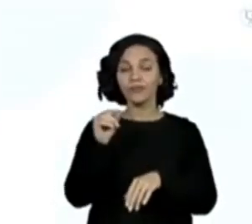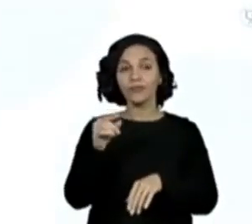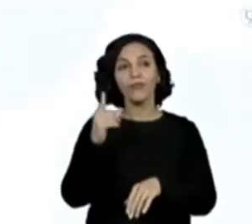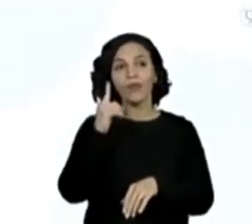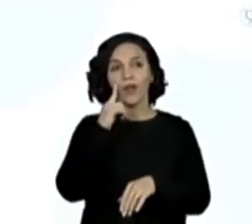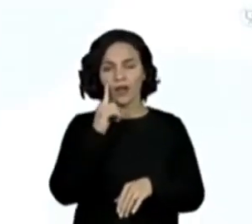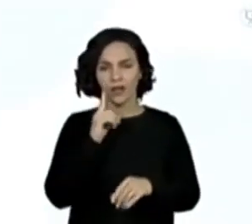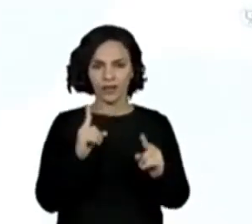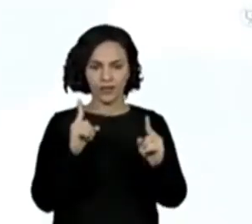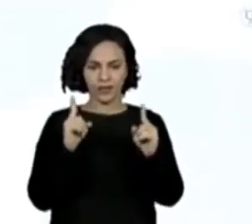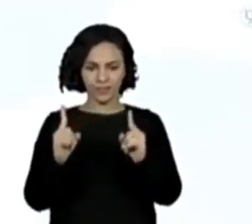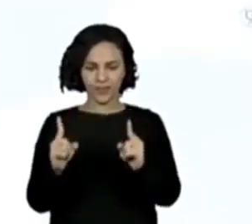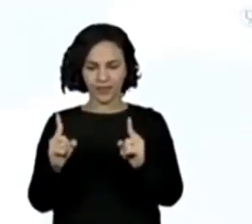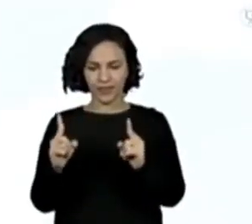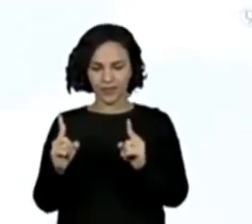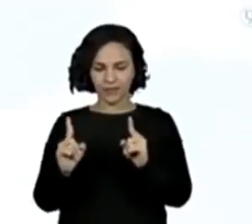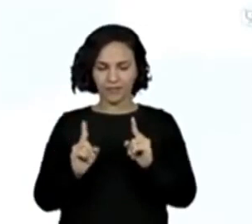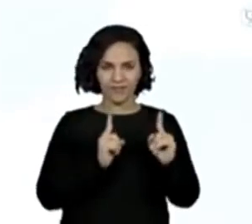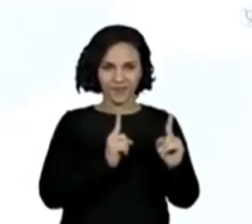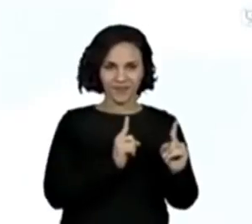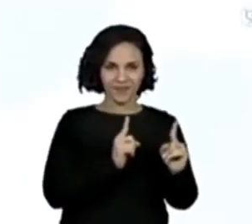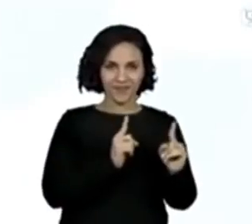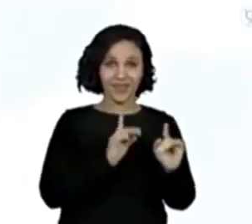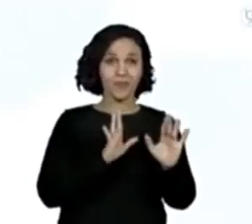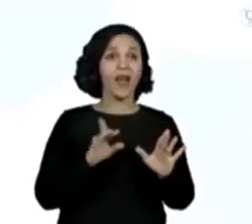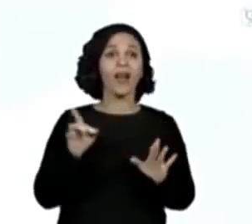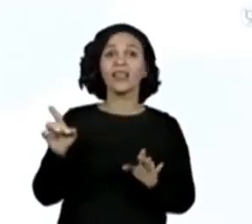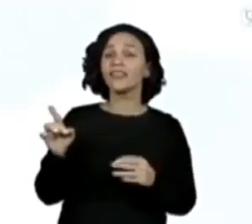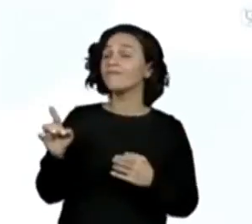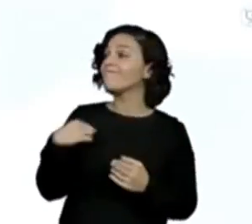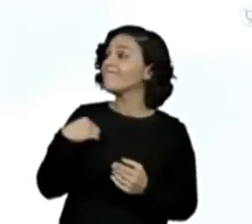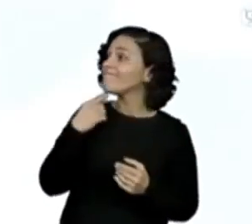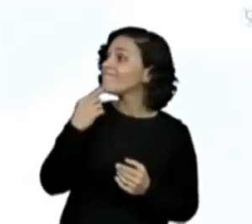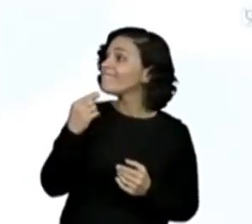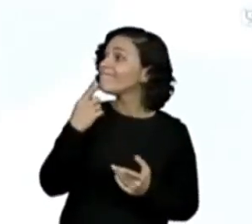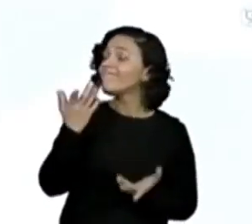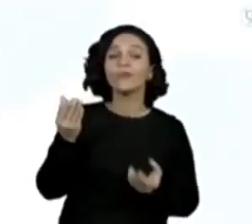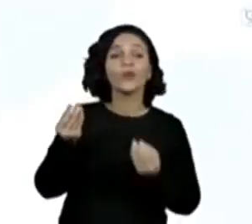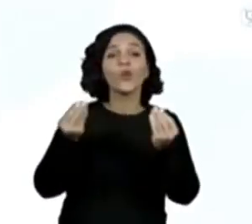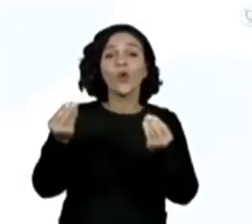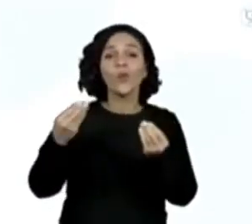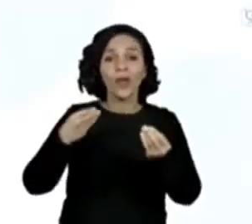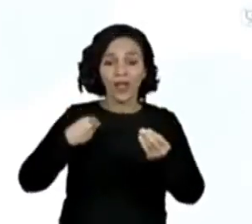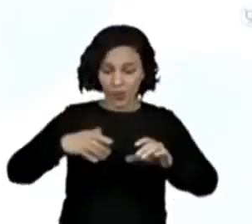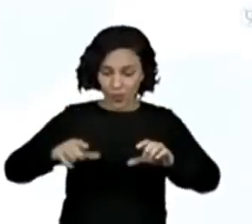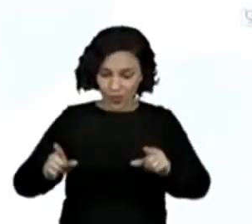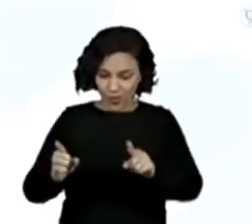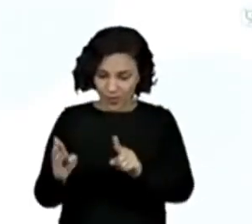pela outra. Só que aqui na tela eu não consigo. O que eu posso fazer?